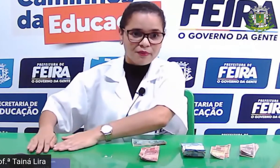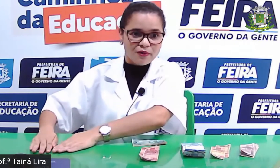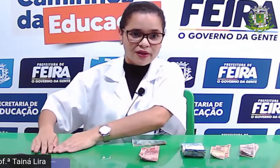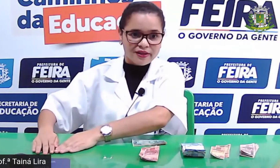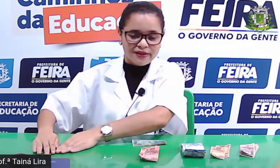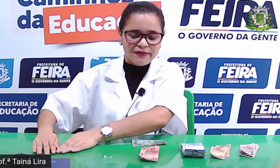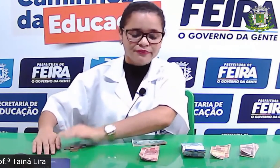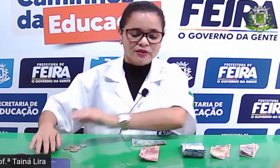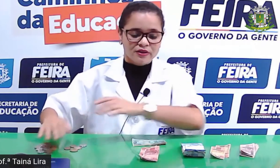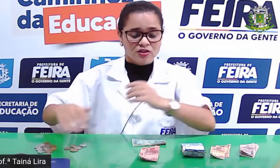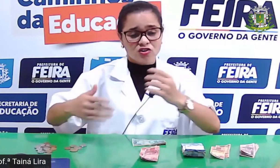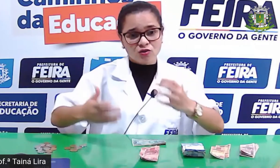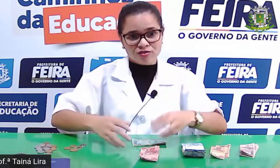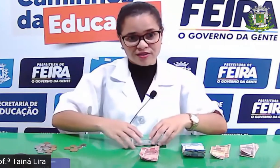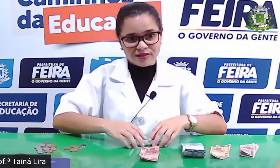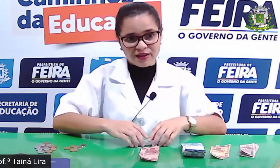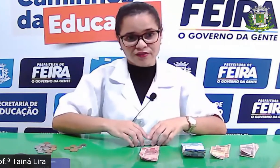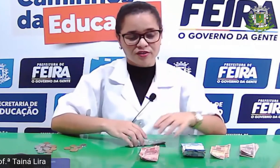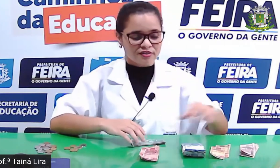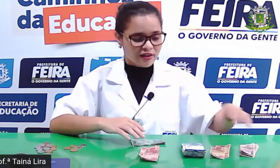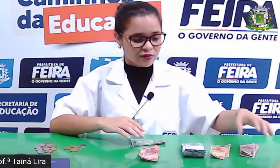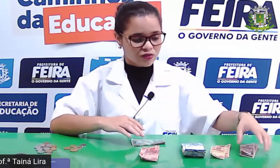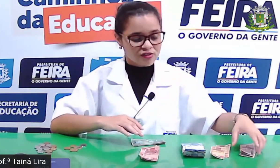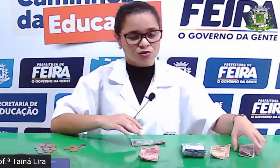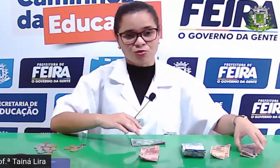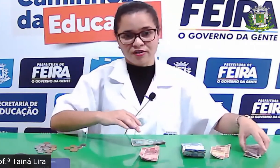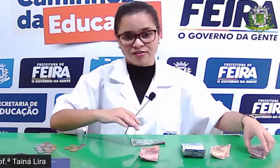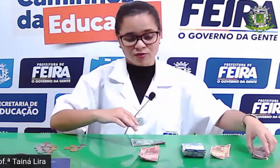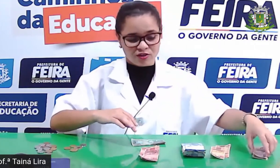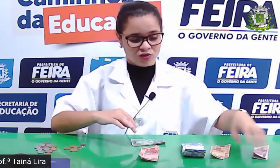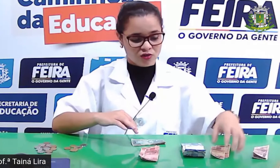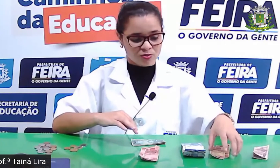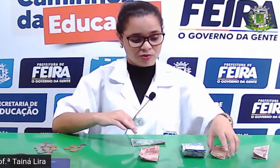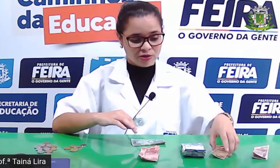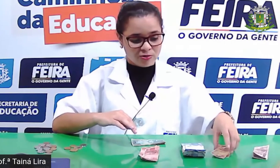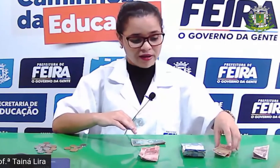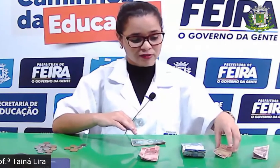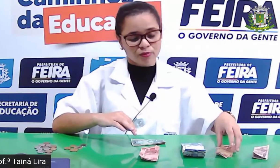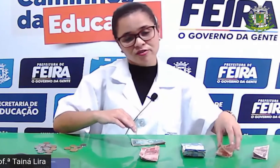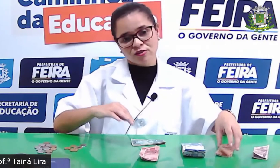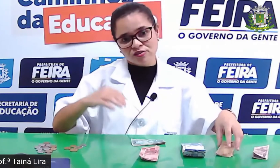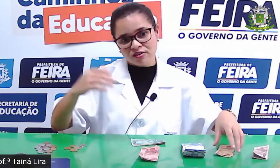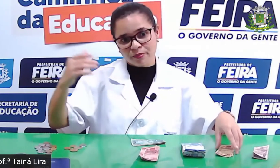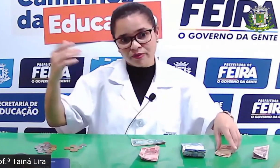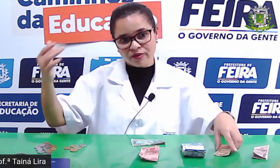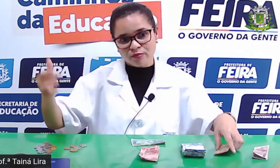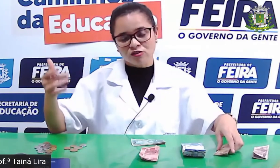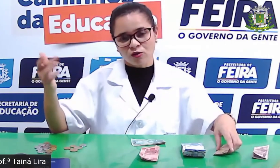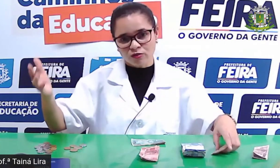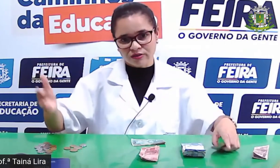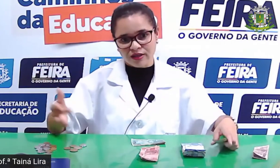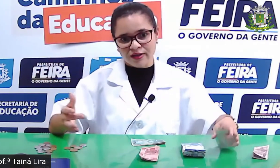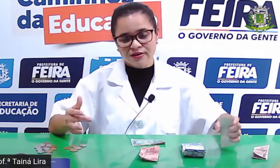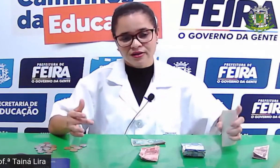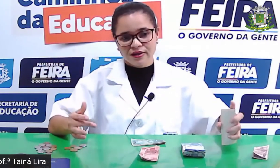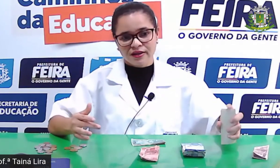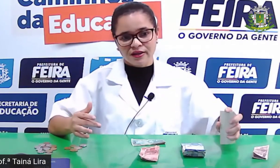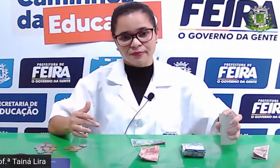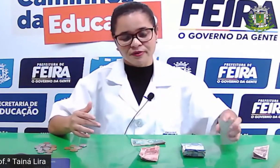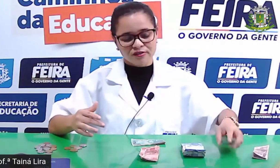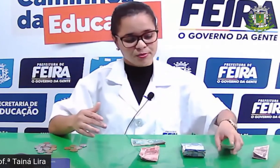a moeda de um centavo que saiu de circulação desde 2004, quatro, mas nós ainda podemos encontrar